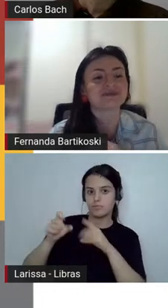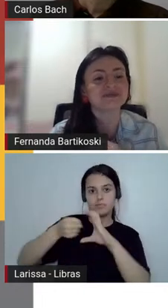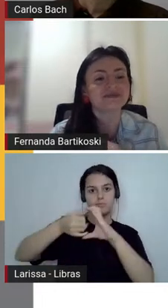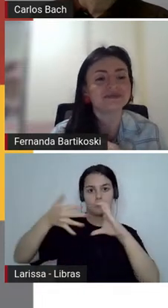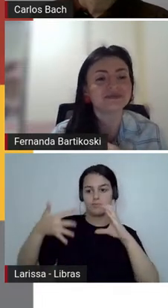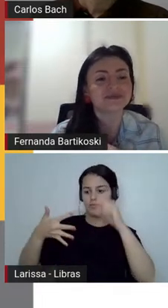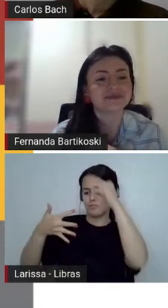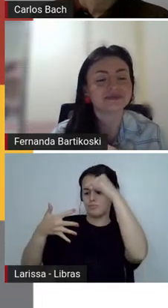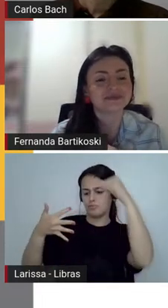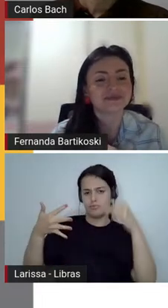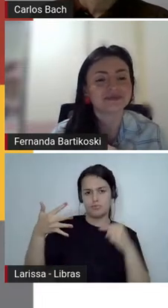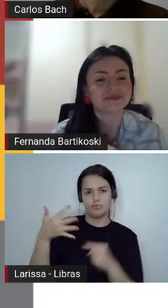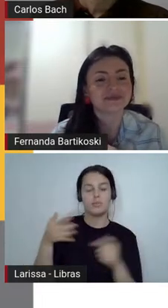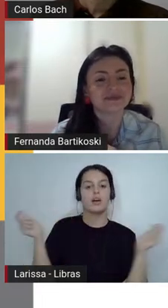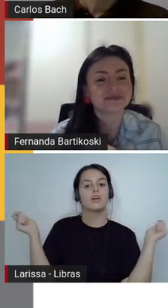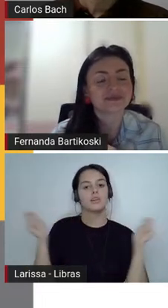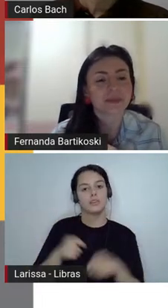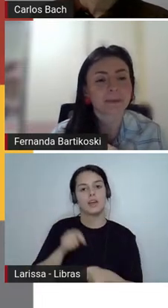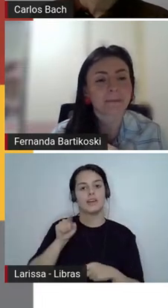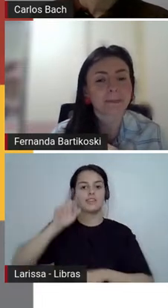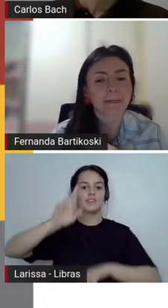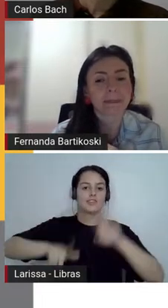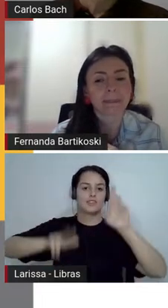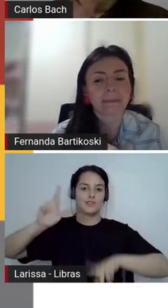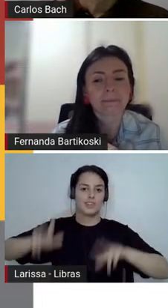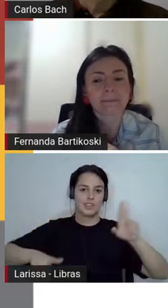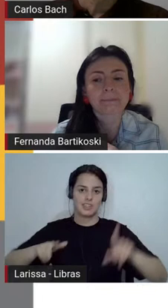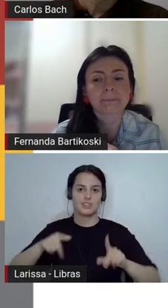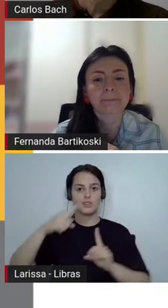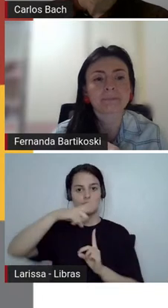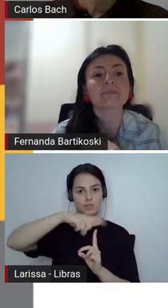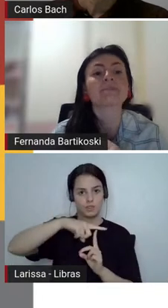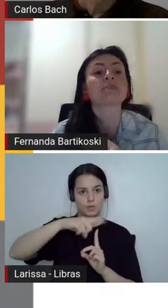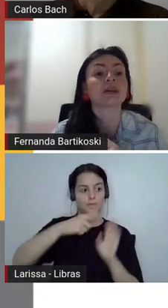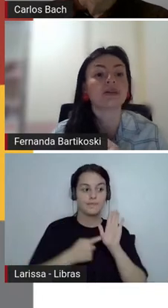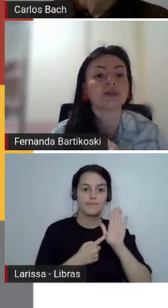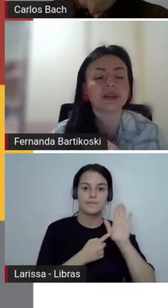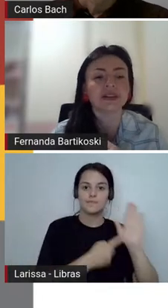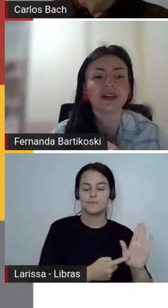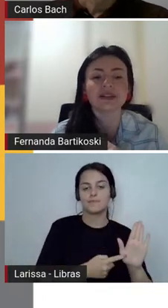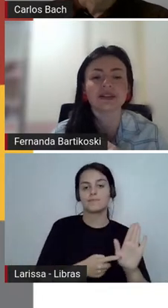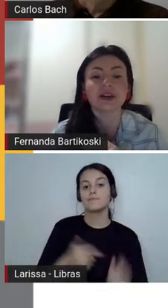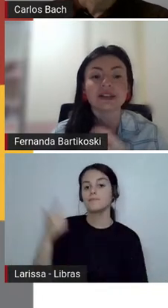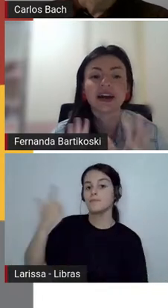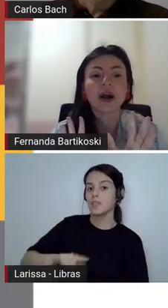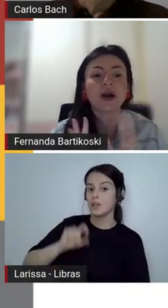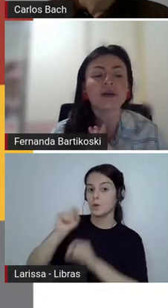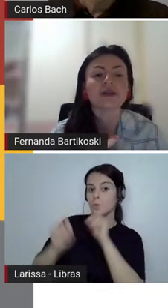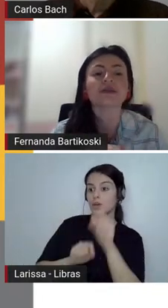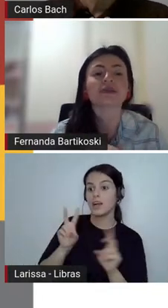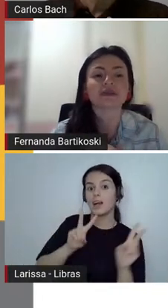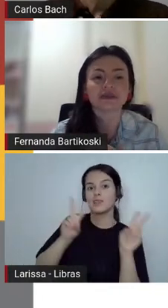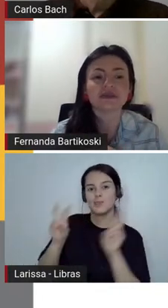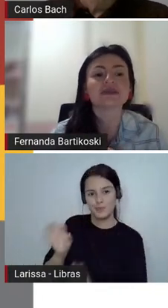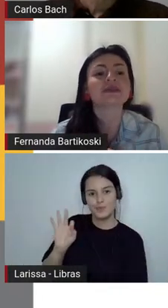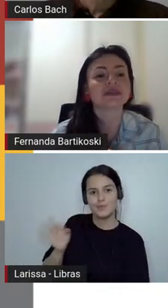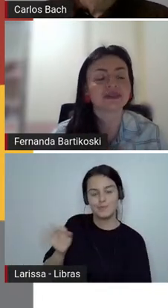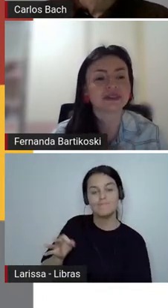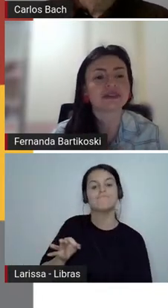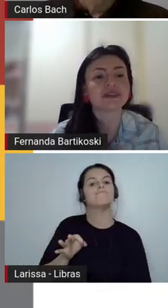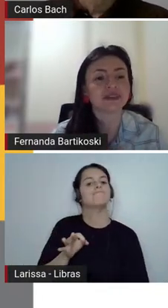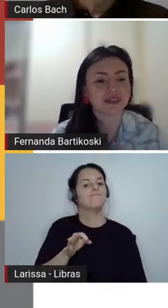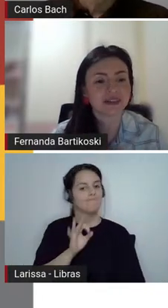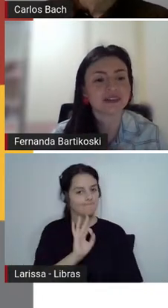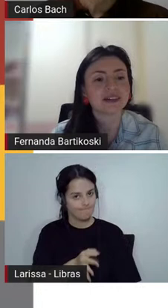né? É, e de assuntos também, né, Fernanda? Com certeza, nossa. Aquilo que cala